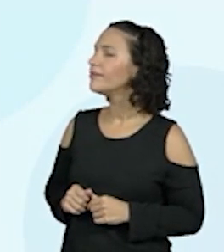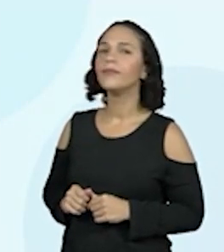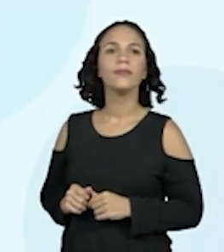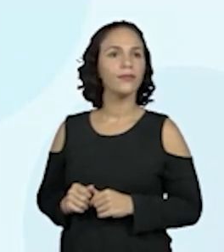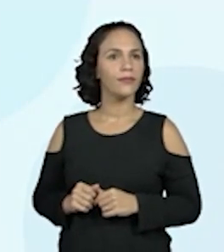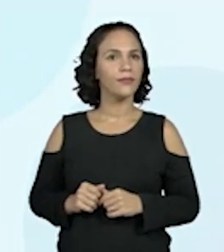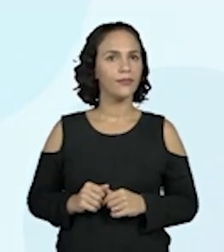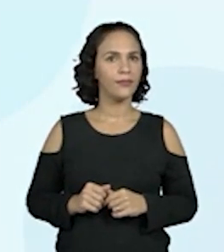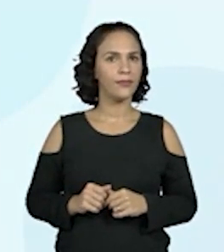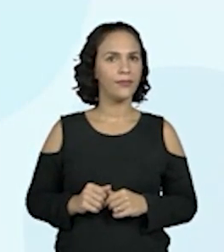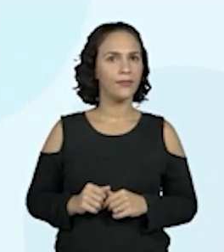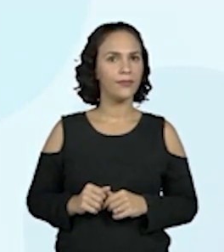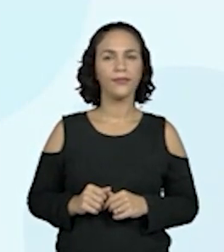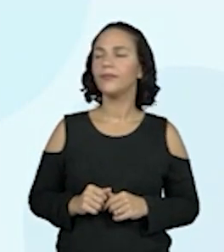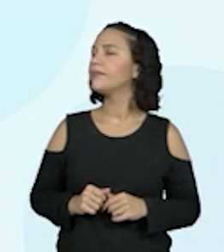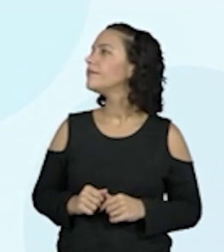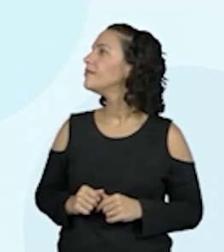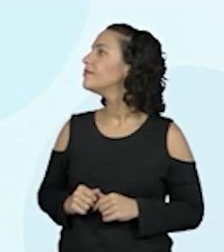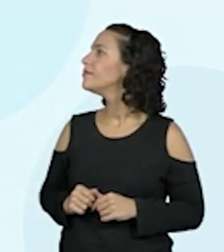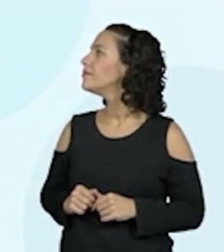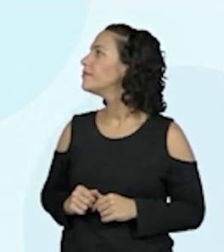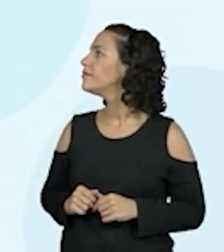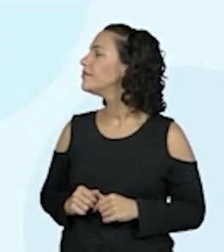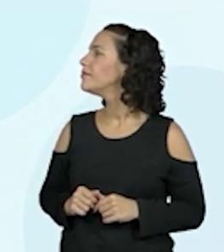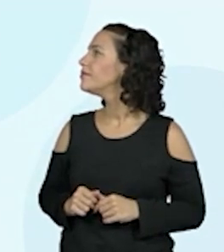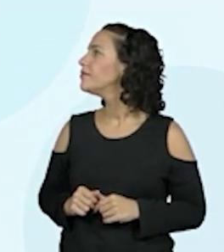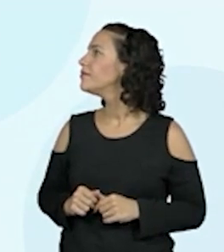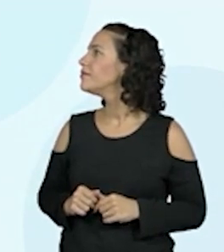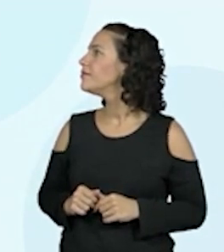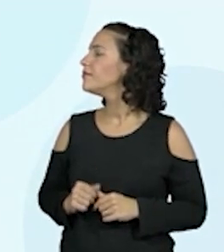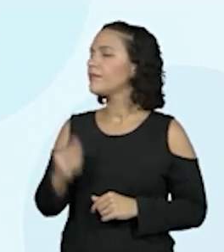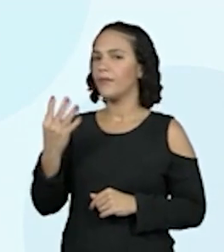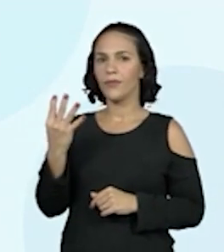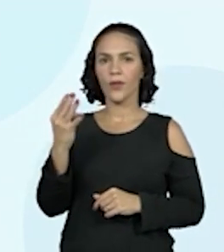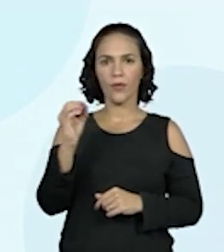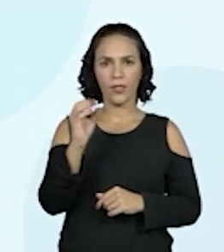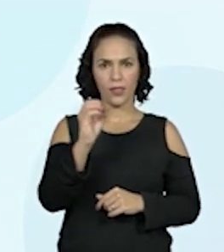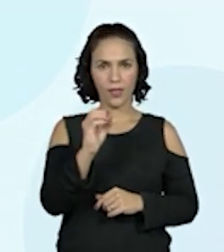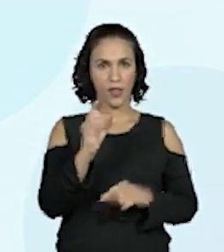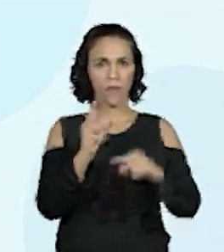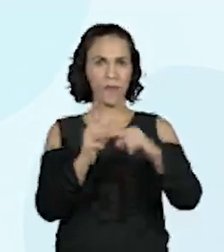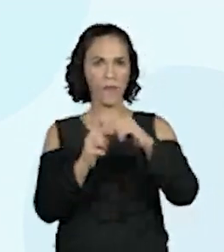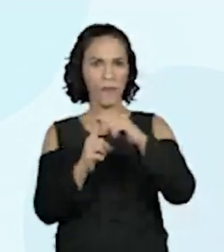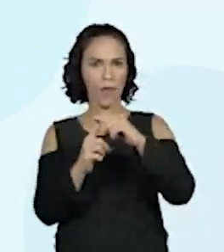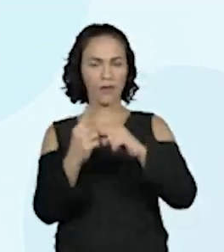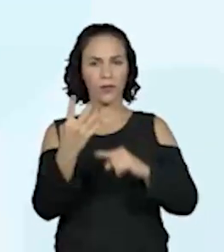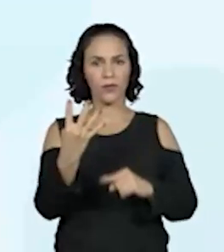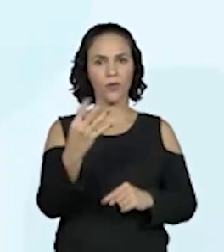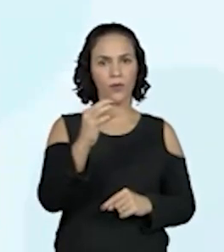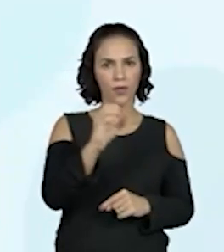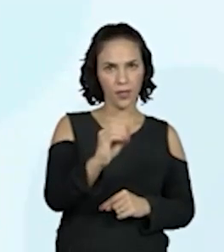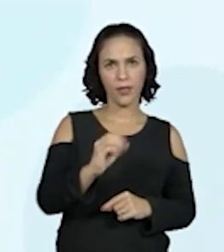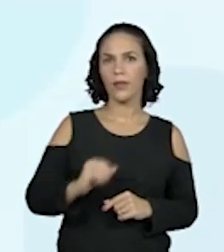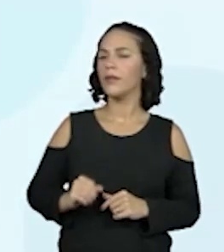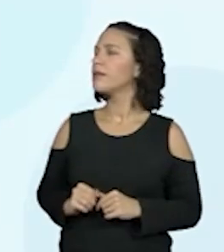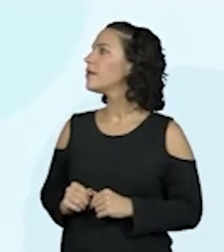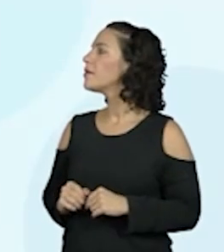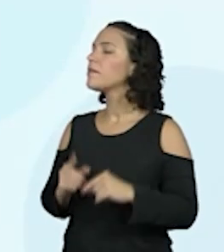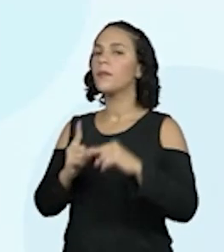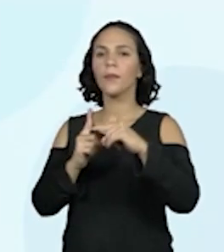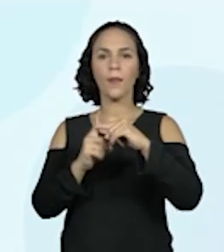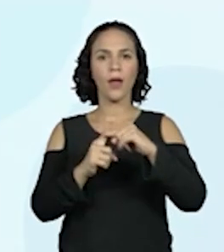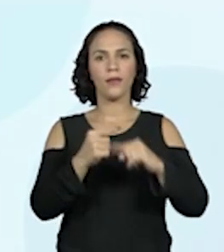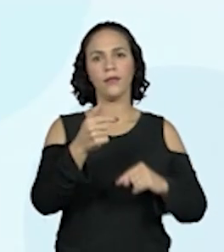quatrocentos mais quarenta mais